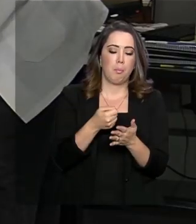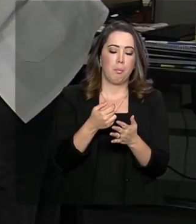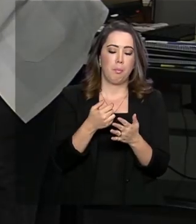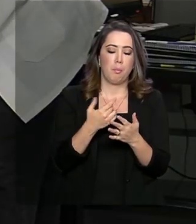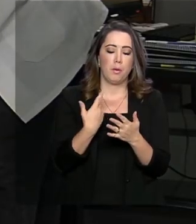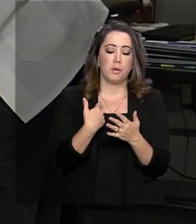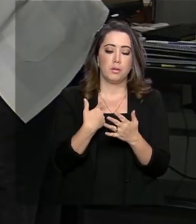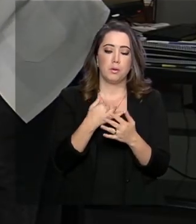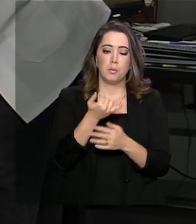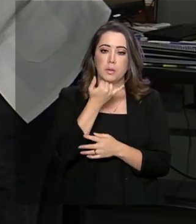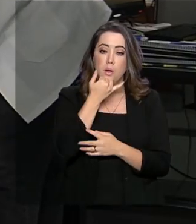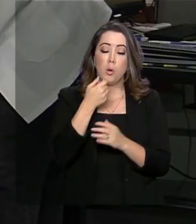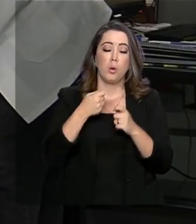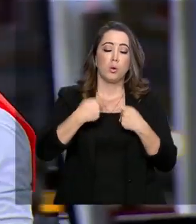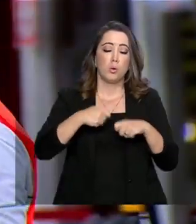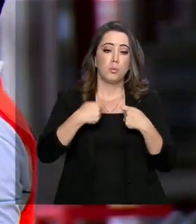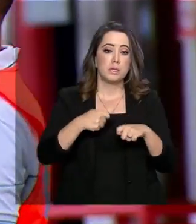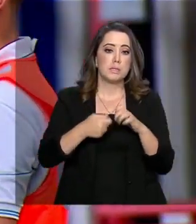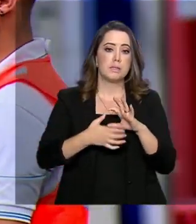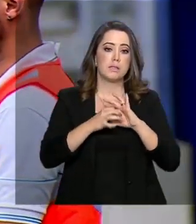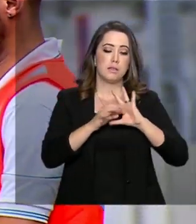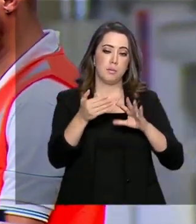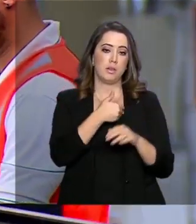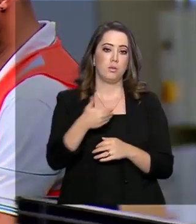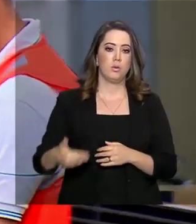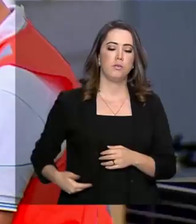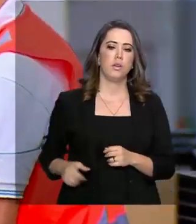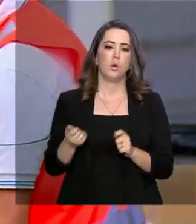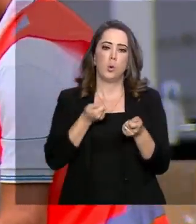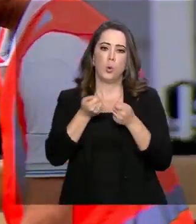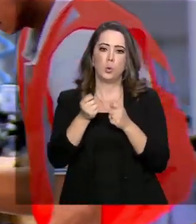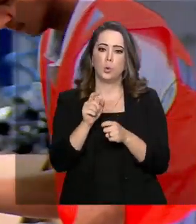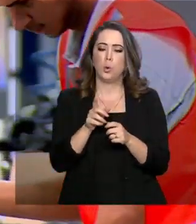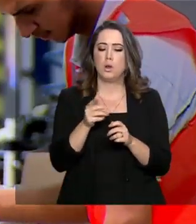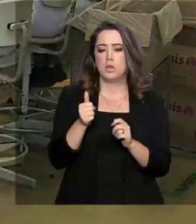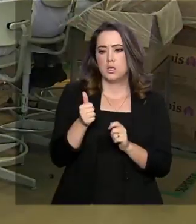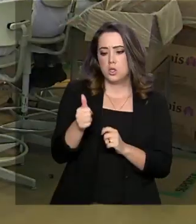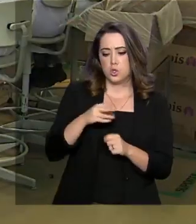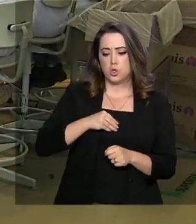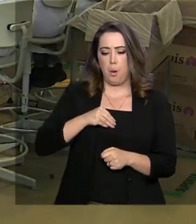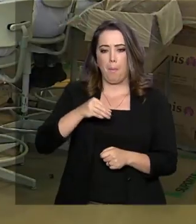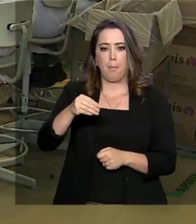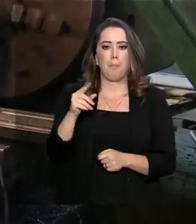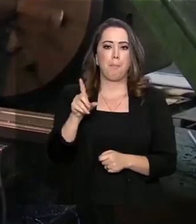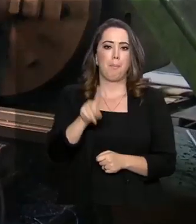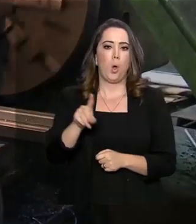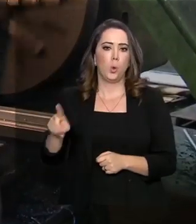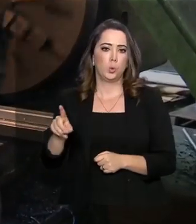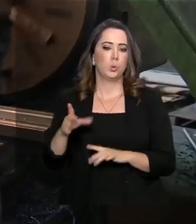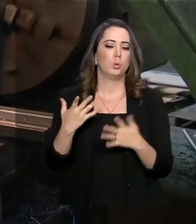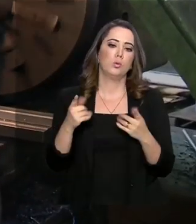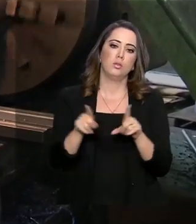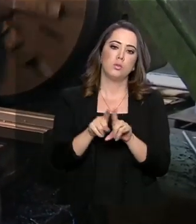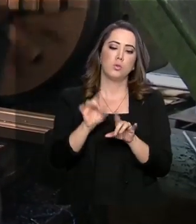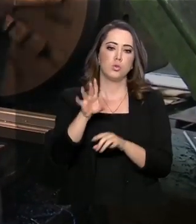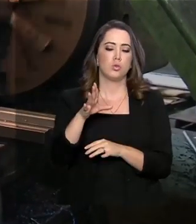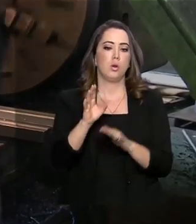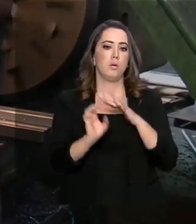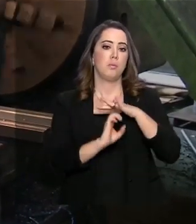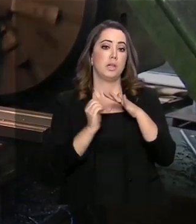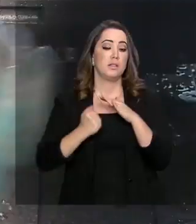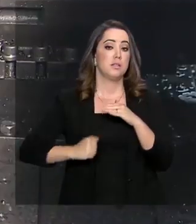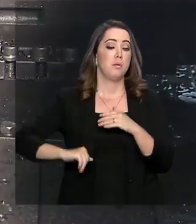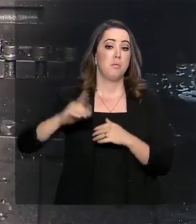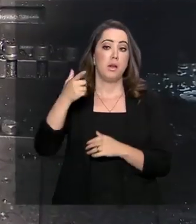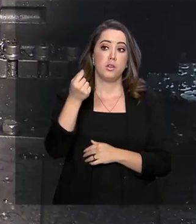permissão prévia do poder público. Torna o controle de ponto e horário de trabalho obrigatório apenas para as empresas com